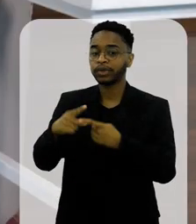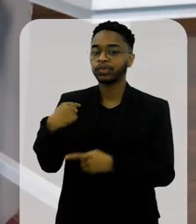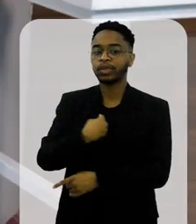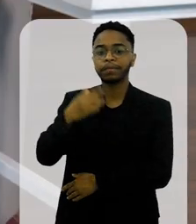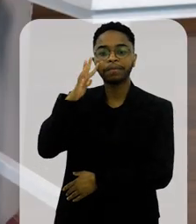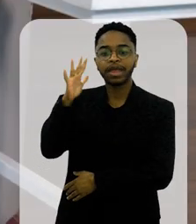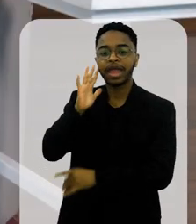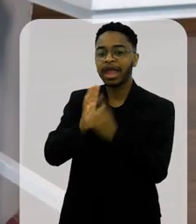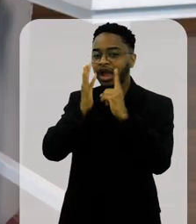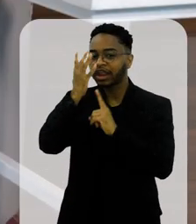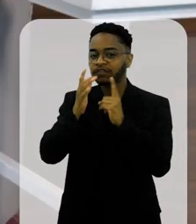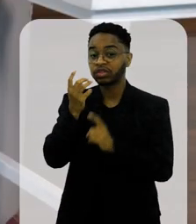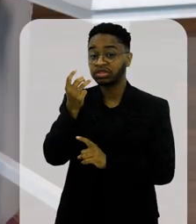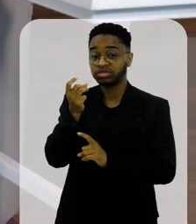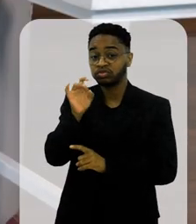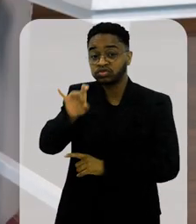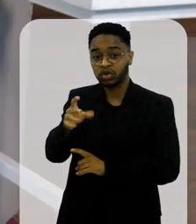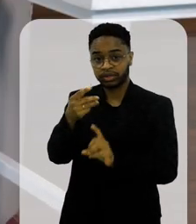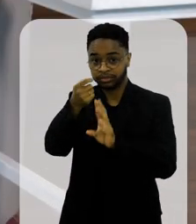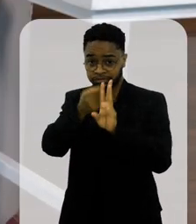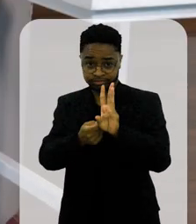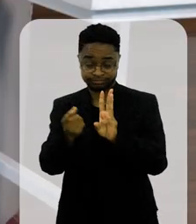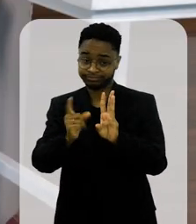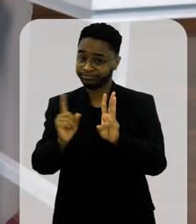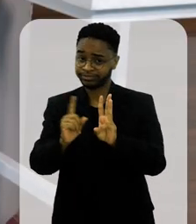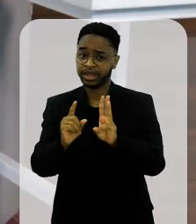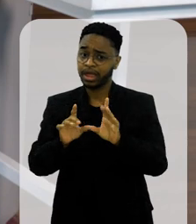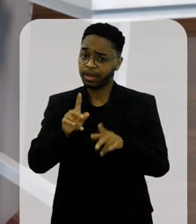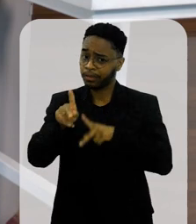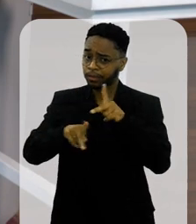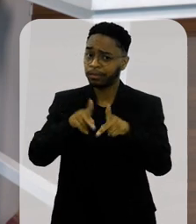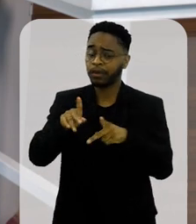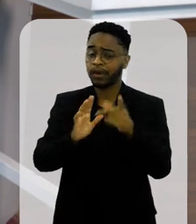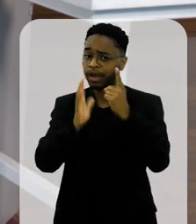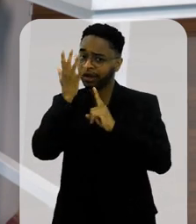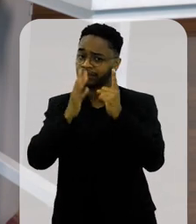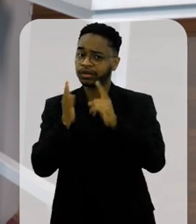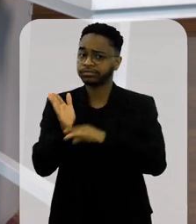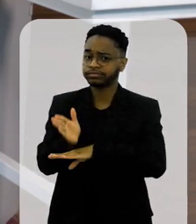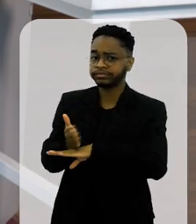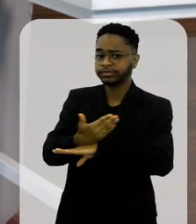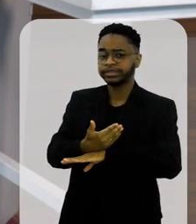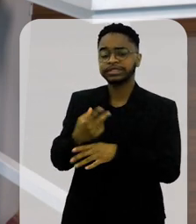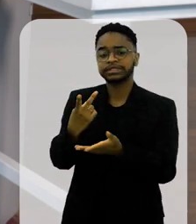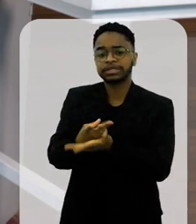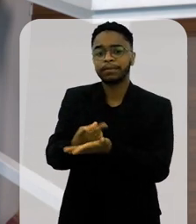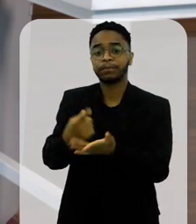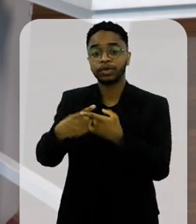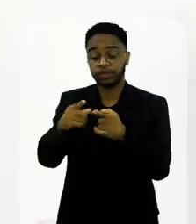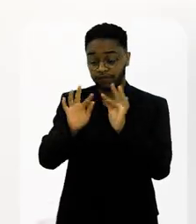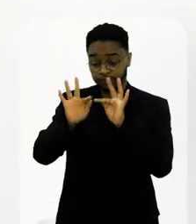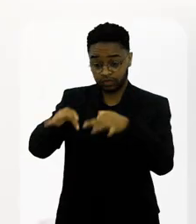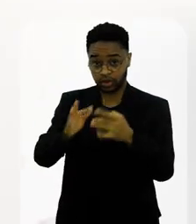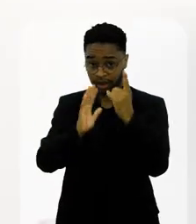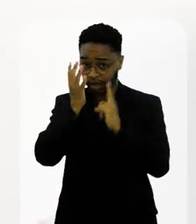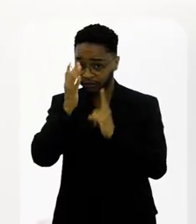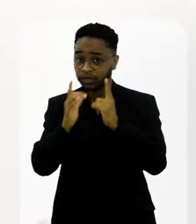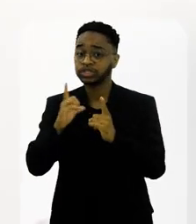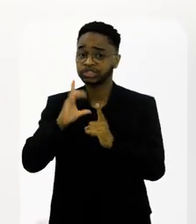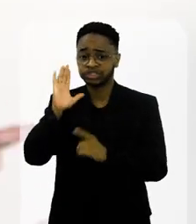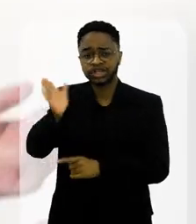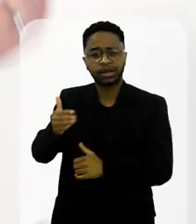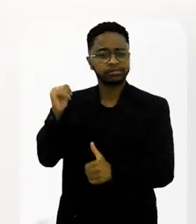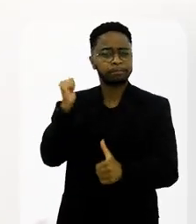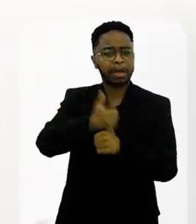E tem gente que acha que Carnaval a gente faz em três meses. O povo do Carnaval está trabalhando cada vez mais cedo, né? Porque agora termina um Carnaval,